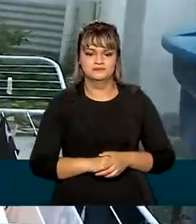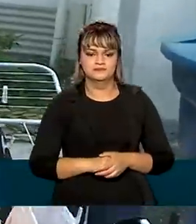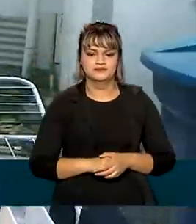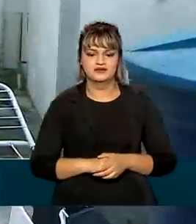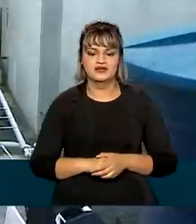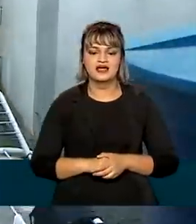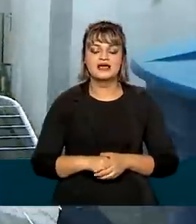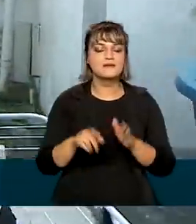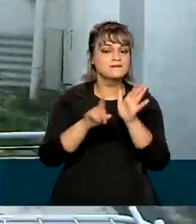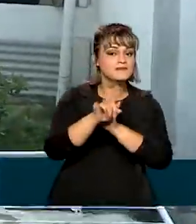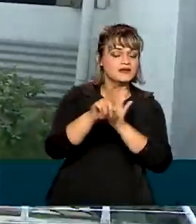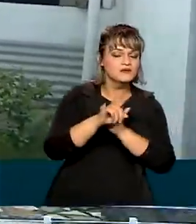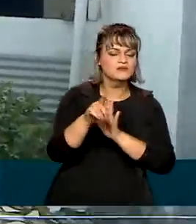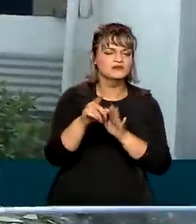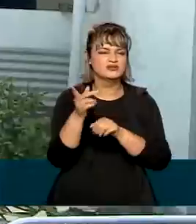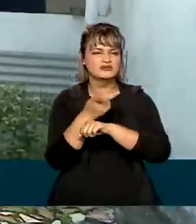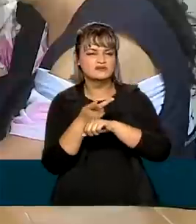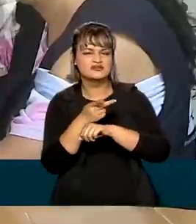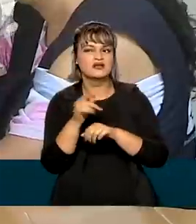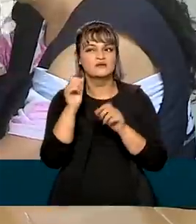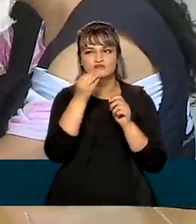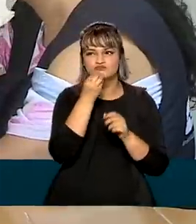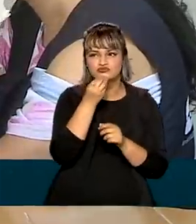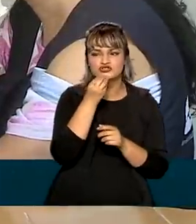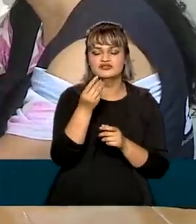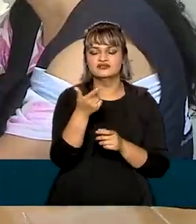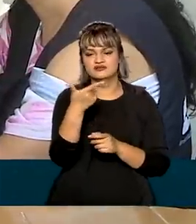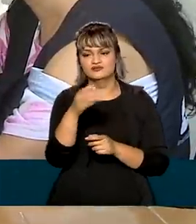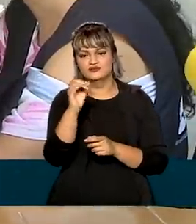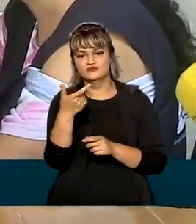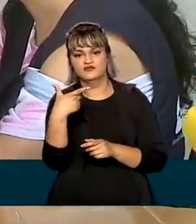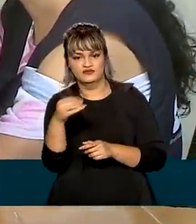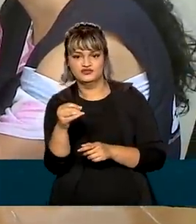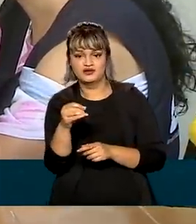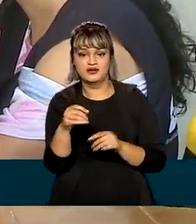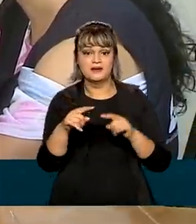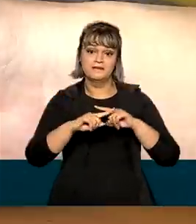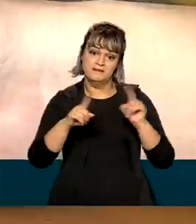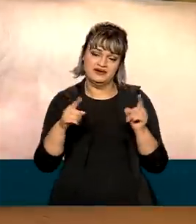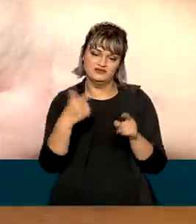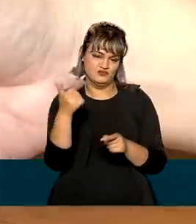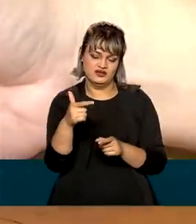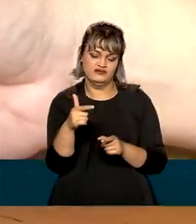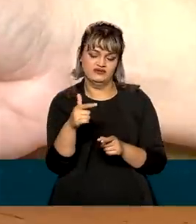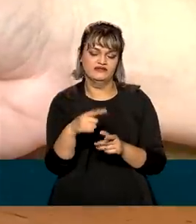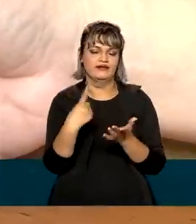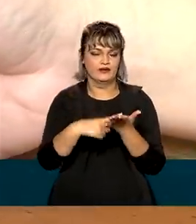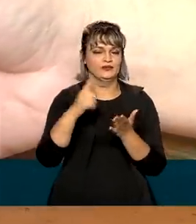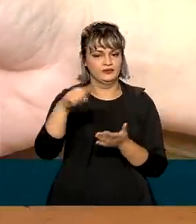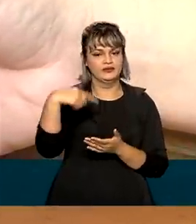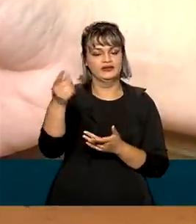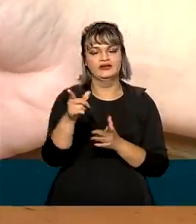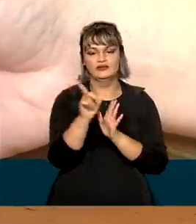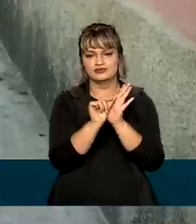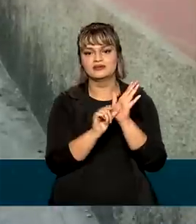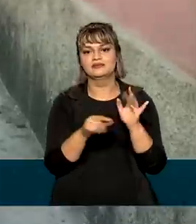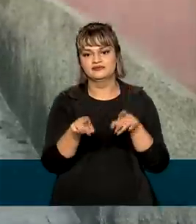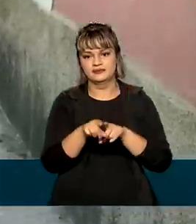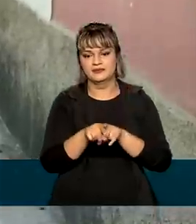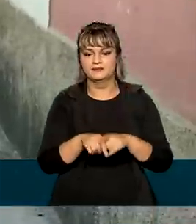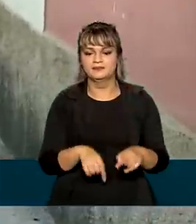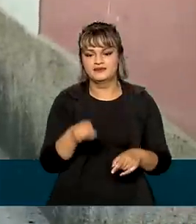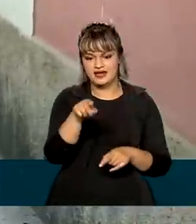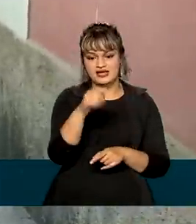O Censo deveria ter acontecido em 2020, mas foi adiado por causa da pandemia e questões orçamentárias.